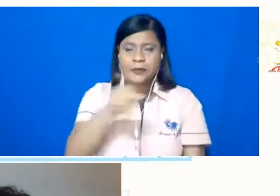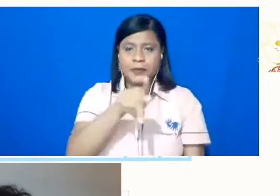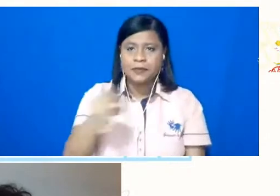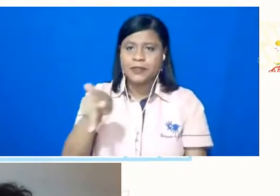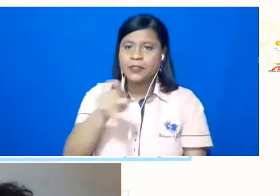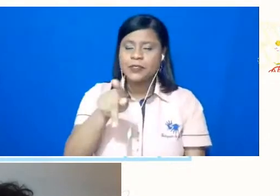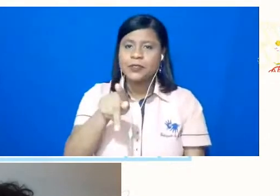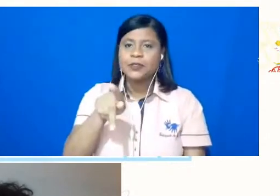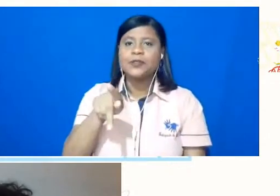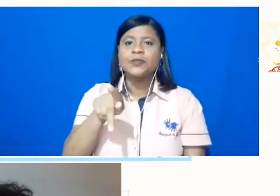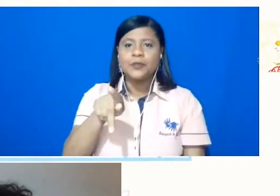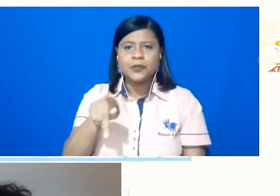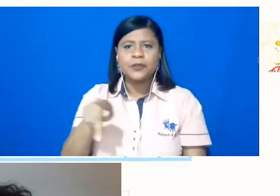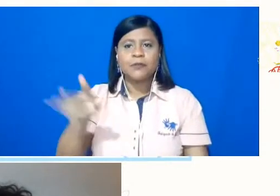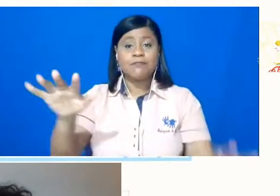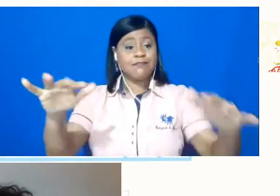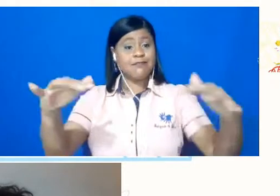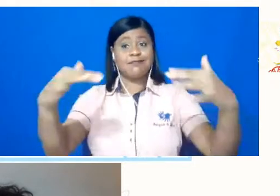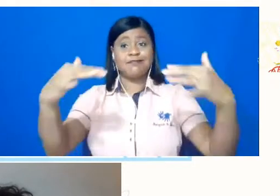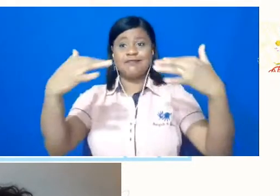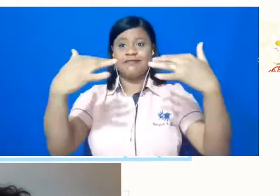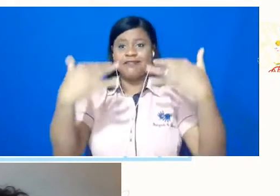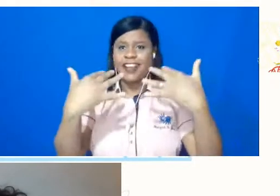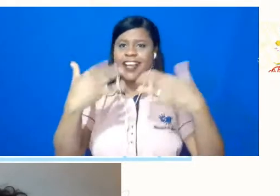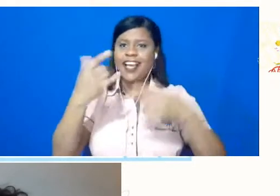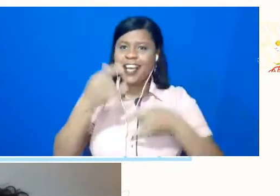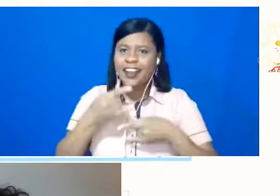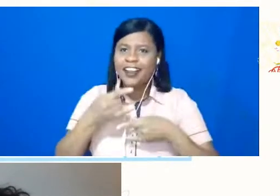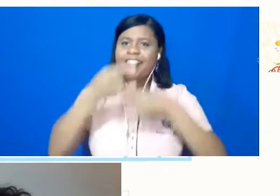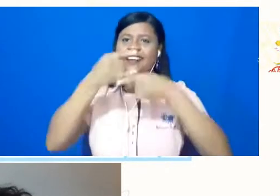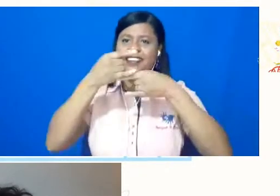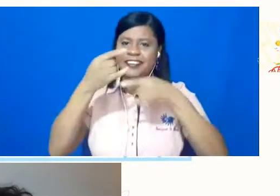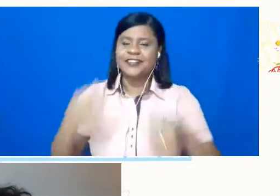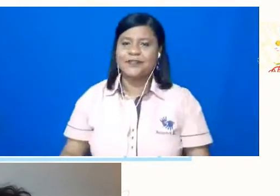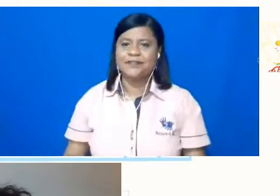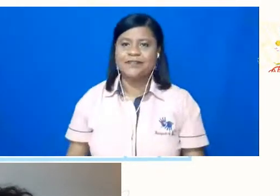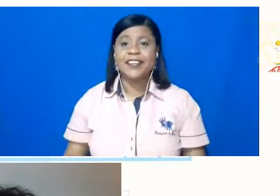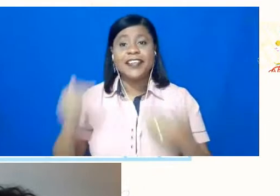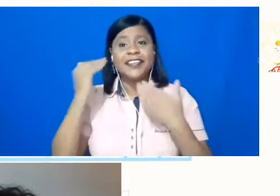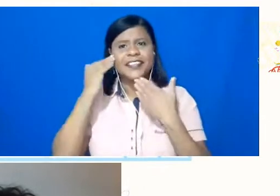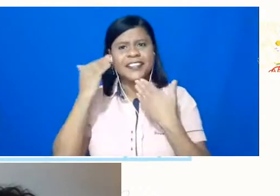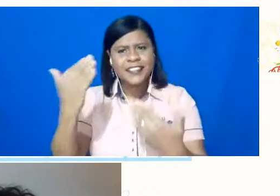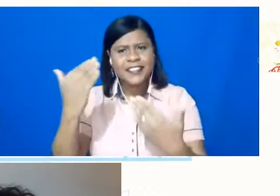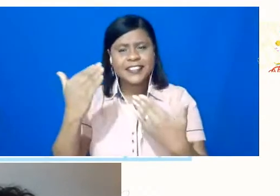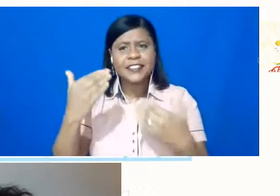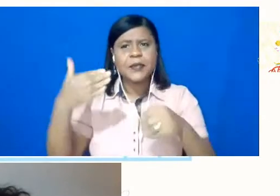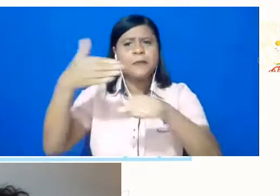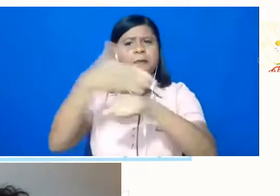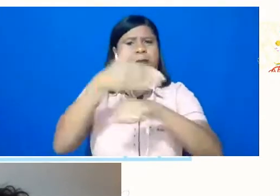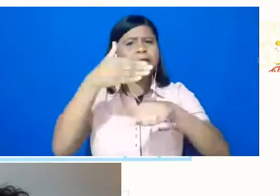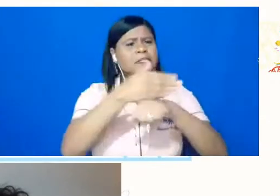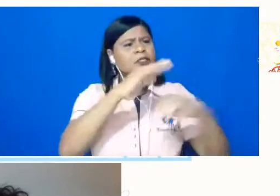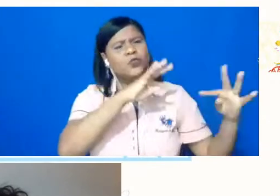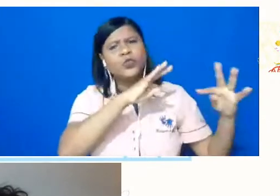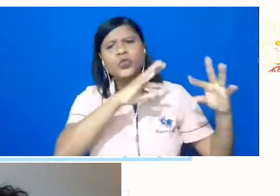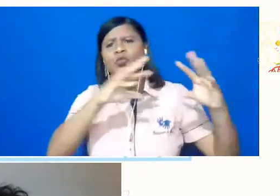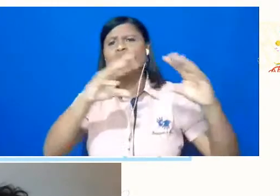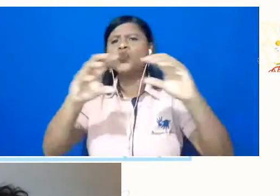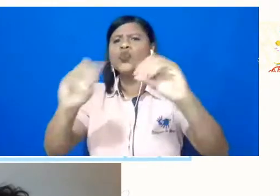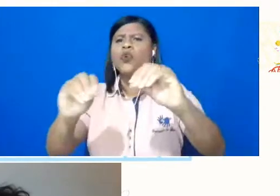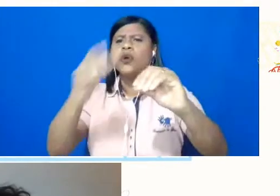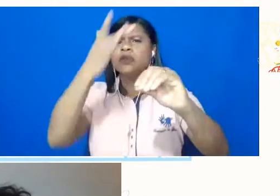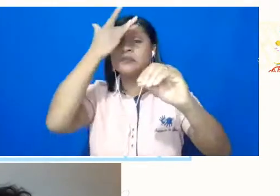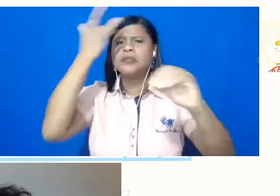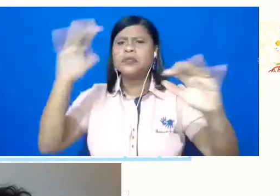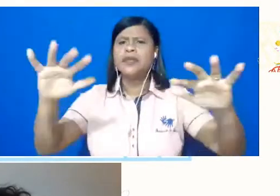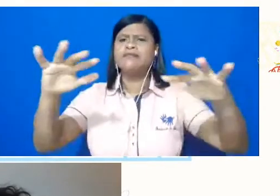acompanhando, né, estão assistindo a live. Agradecer a presença de todas as pessoas que estão acompanhando, assistindo a live